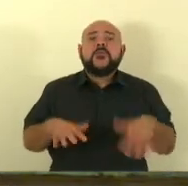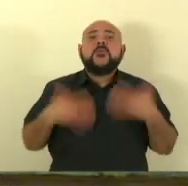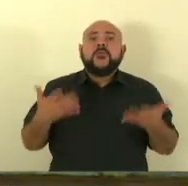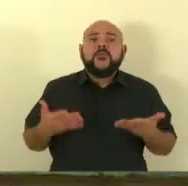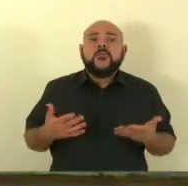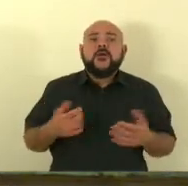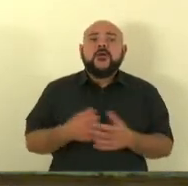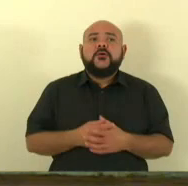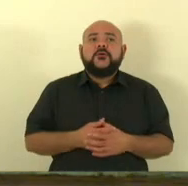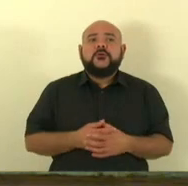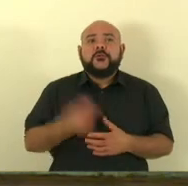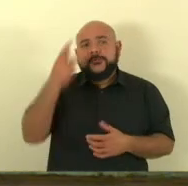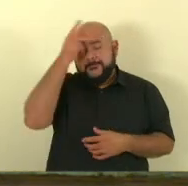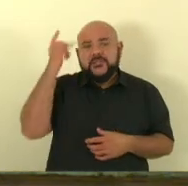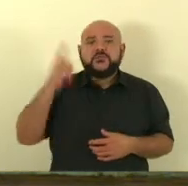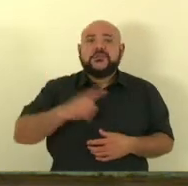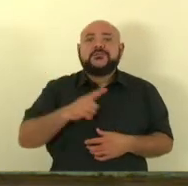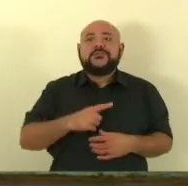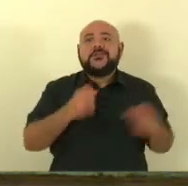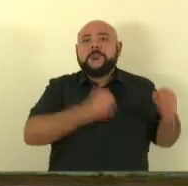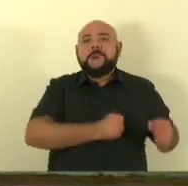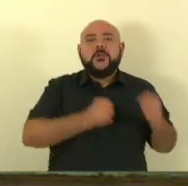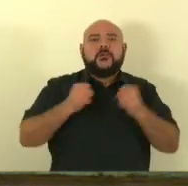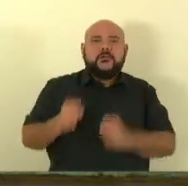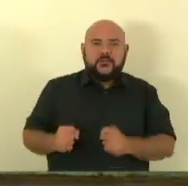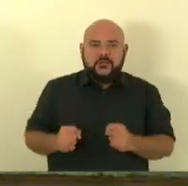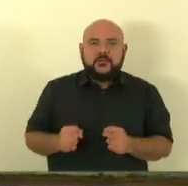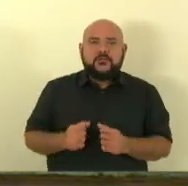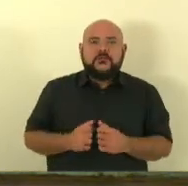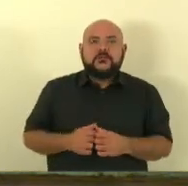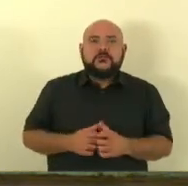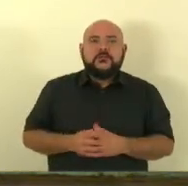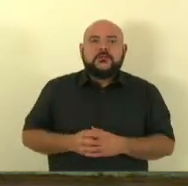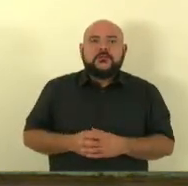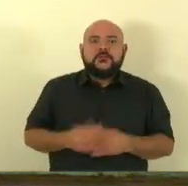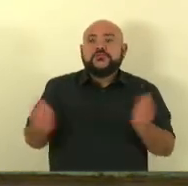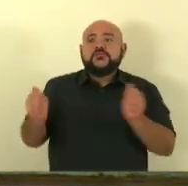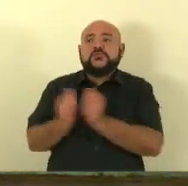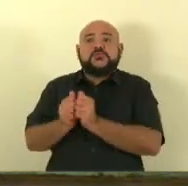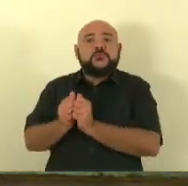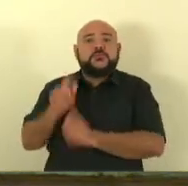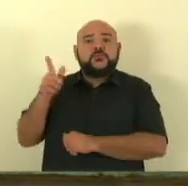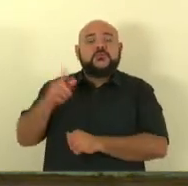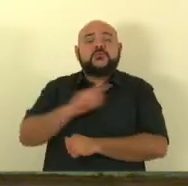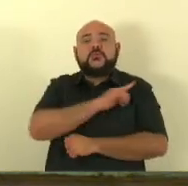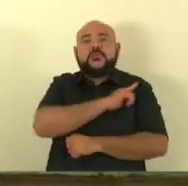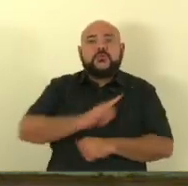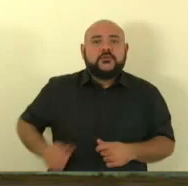junto ao governo do estado para poder chegar no objetivo de vocês